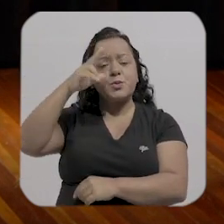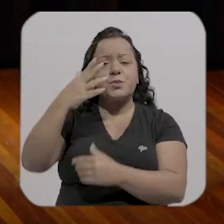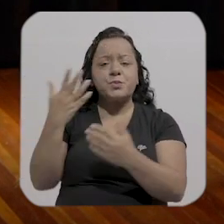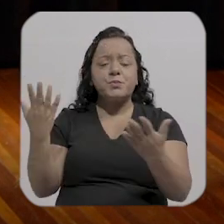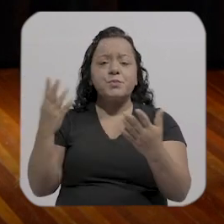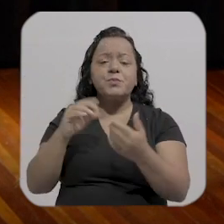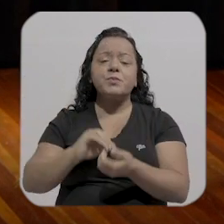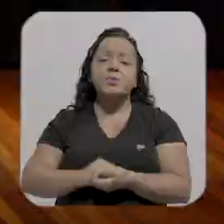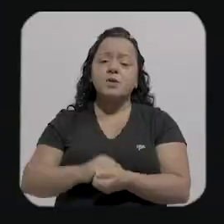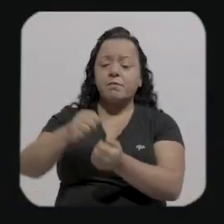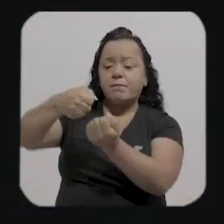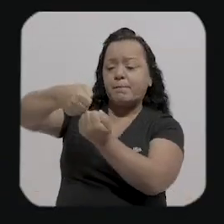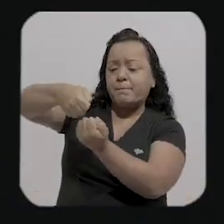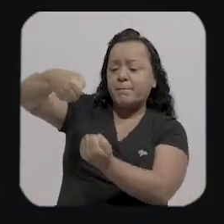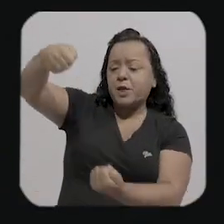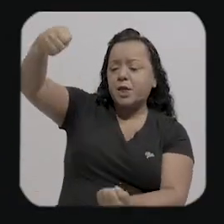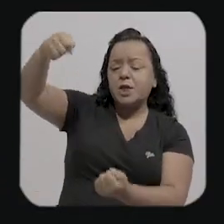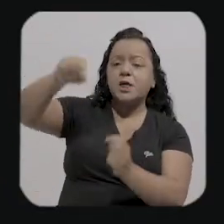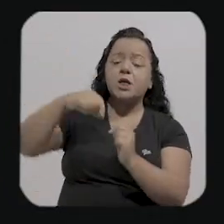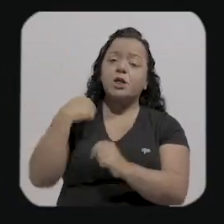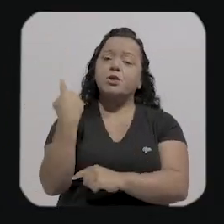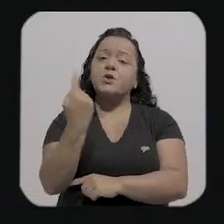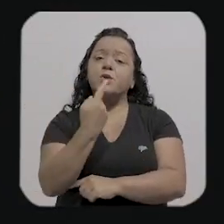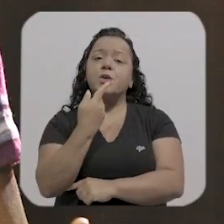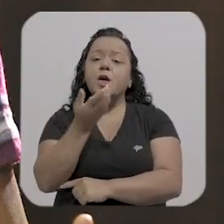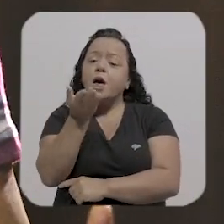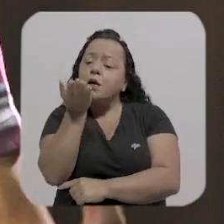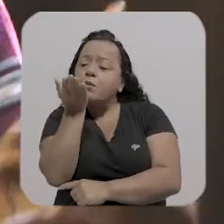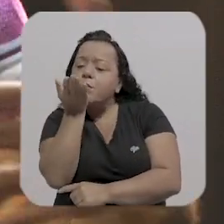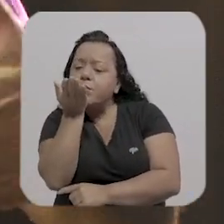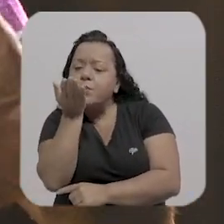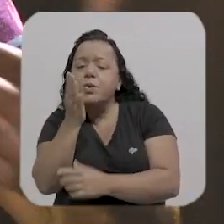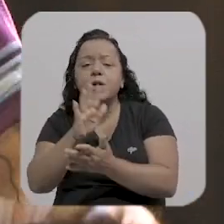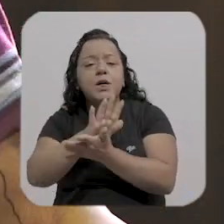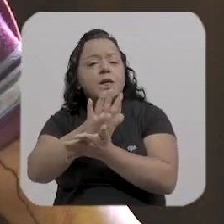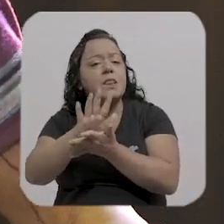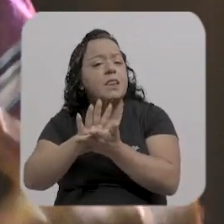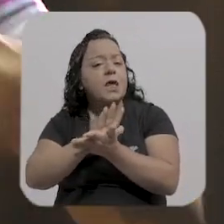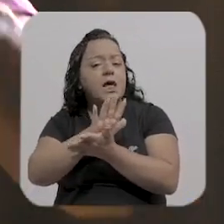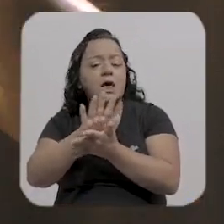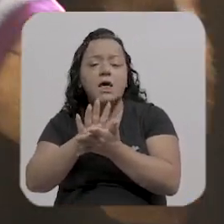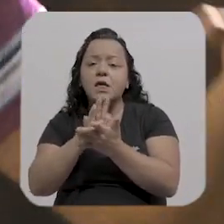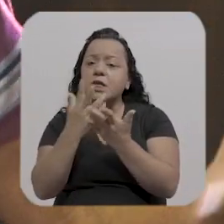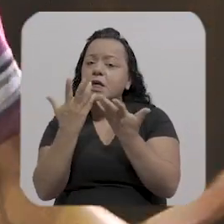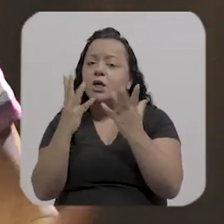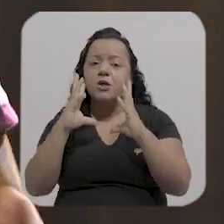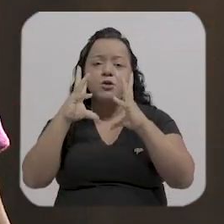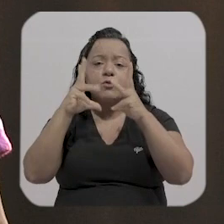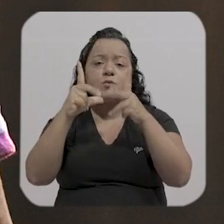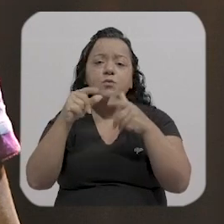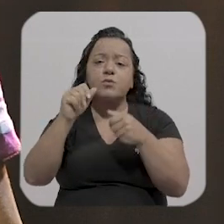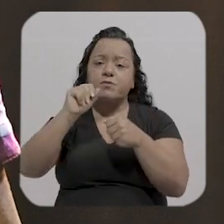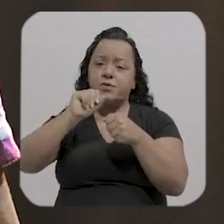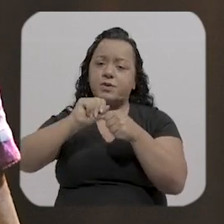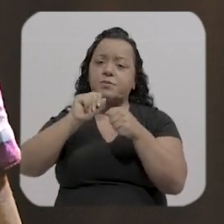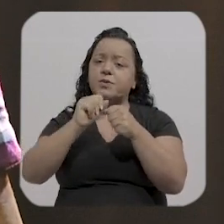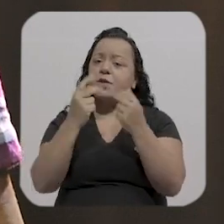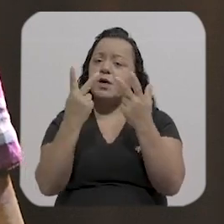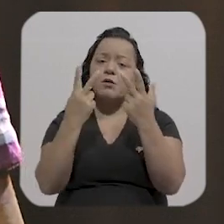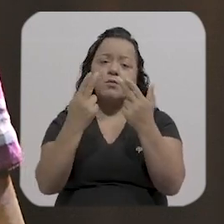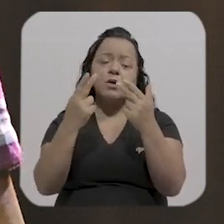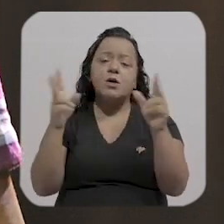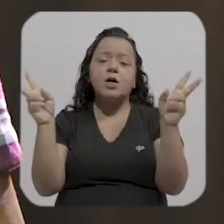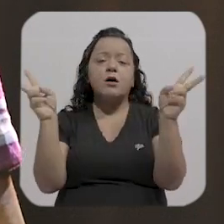é mais do que vento então o ser humano é no ser nós né a gente faz parte de um todo eu acredito